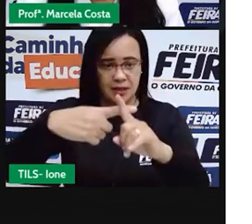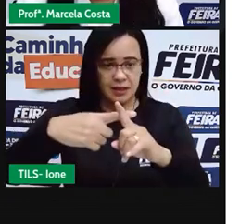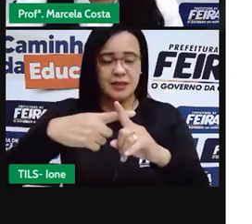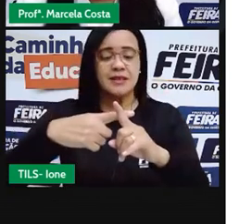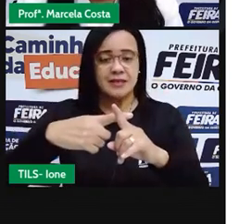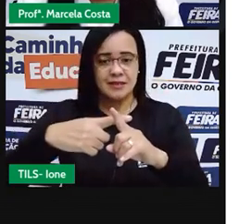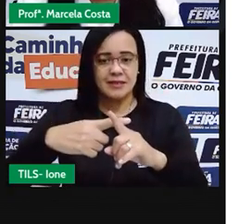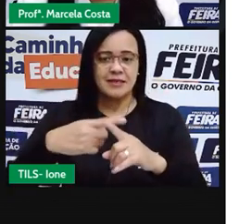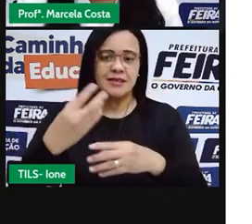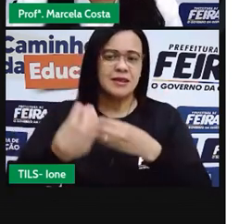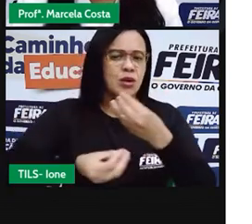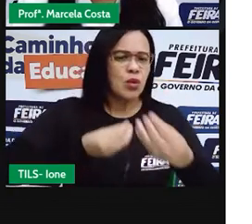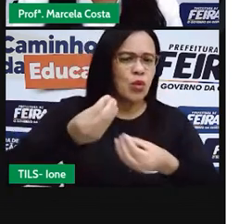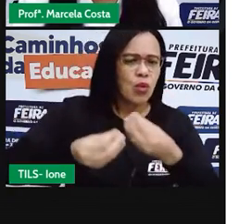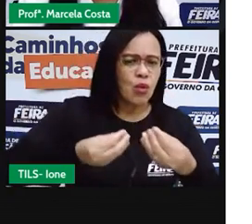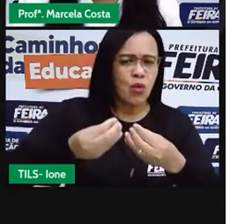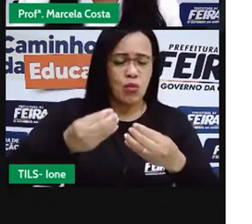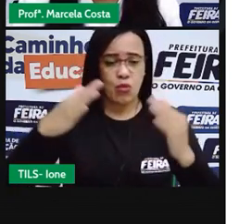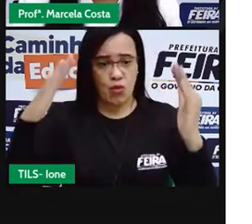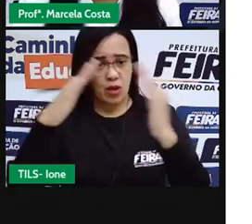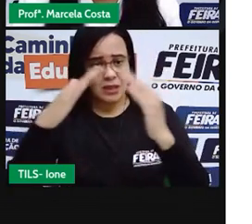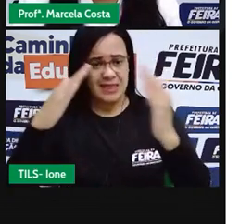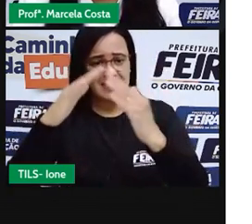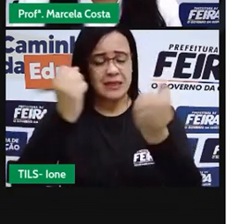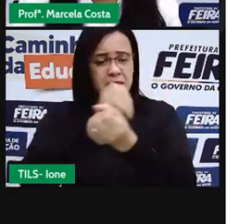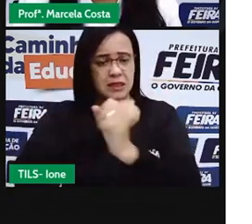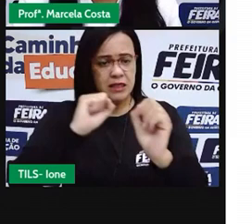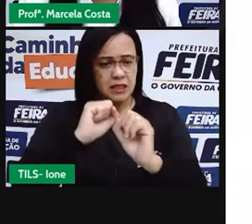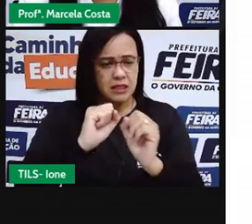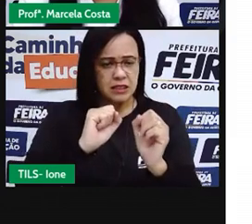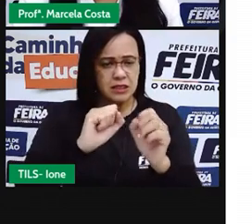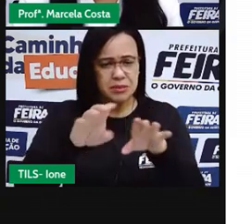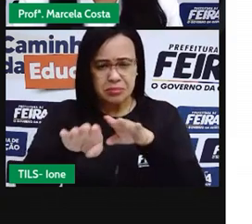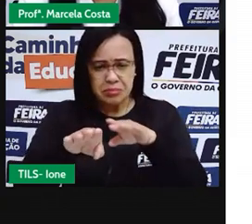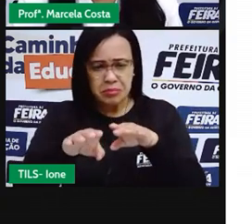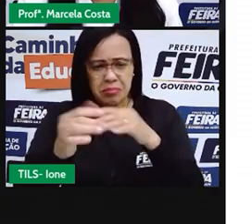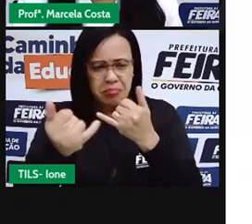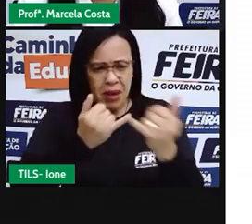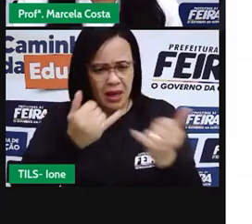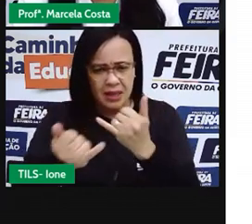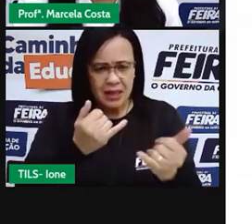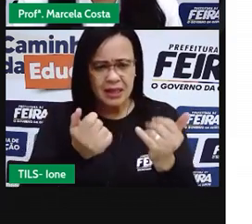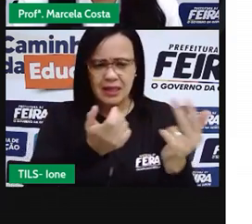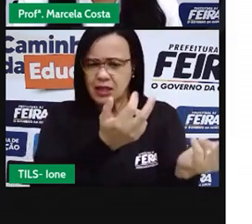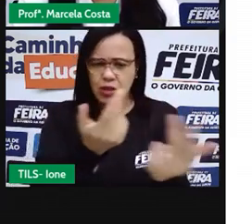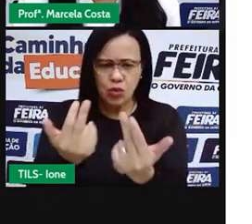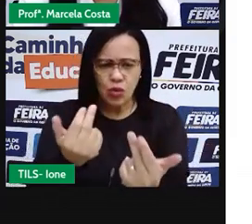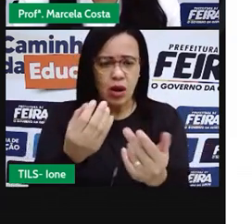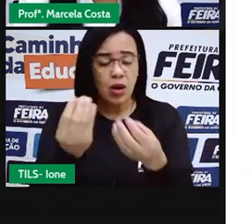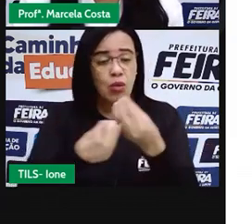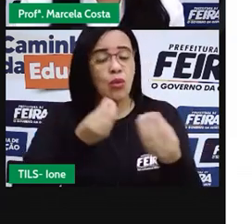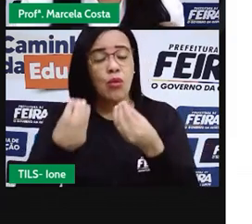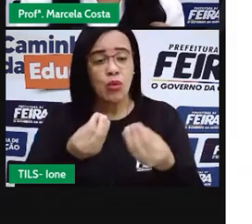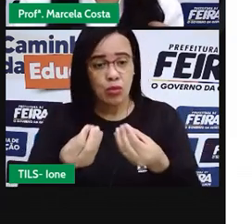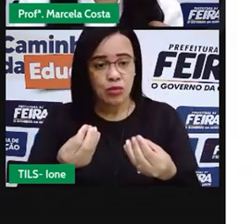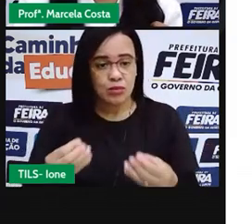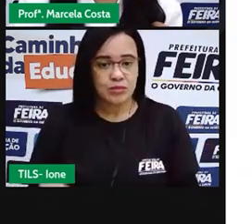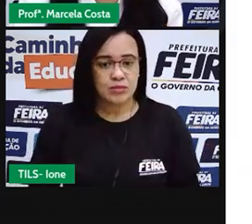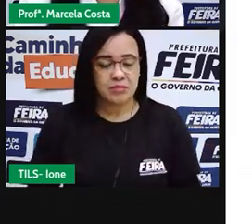semelhante entre elas? A gente vai observar que,